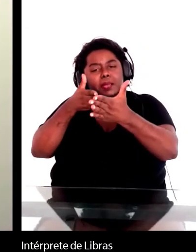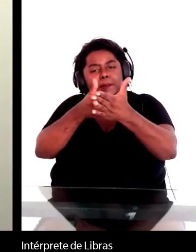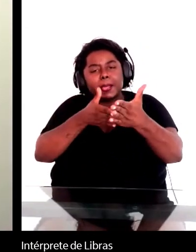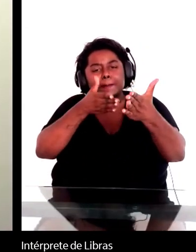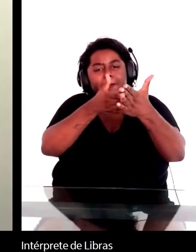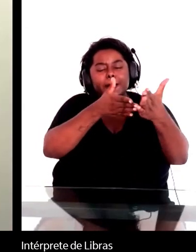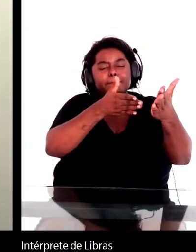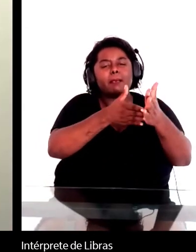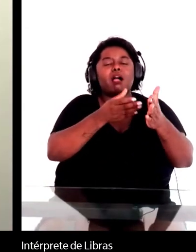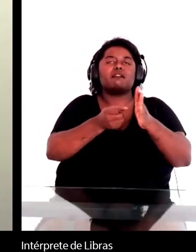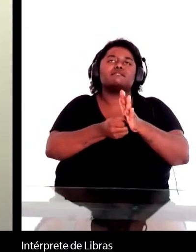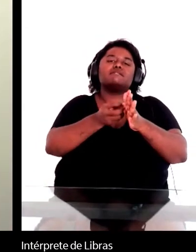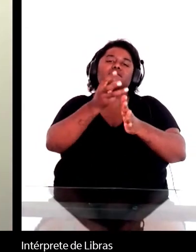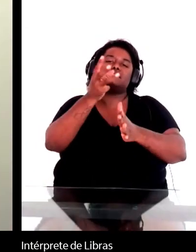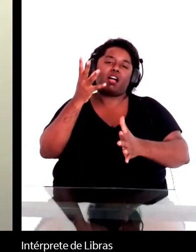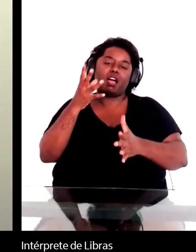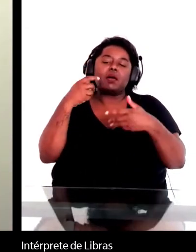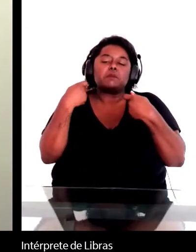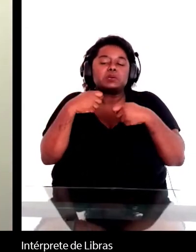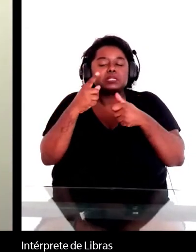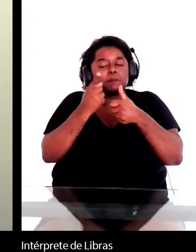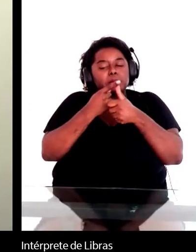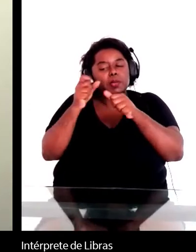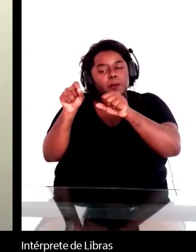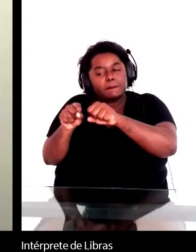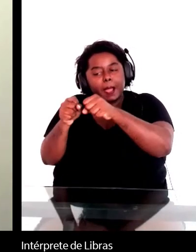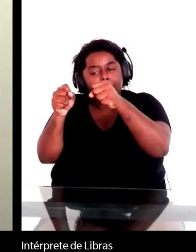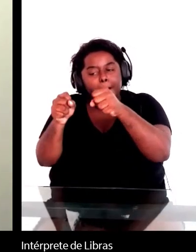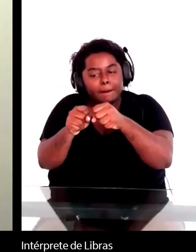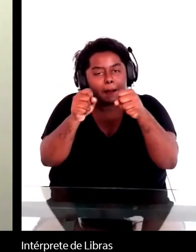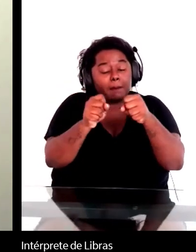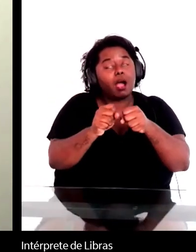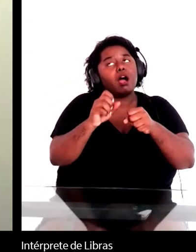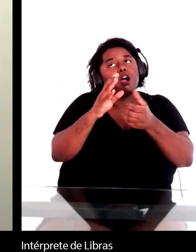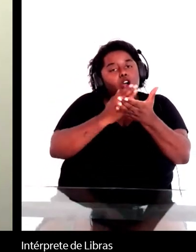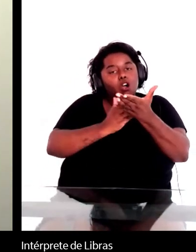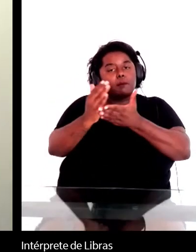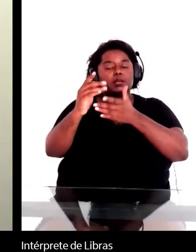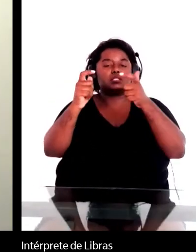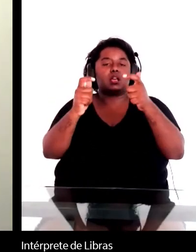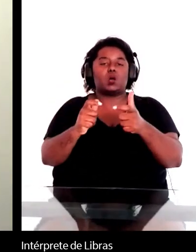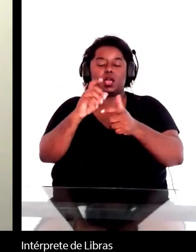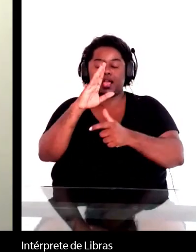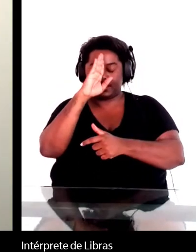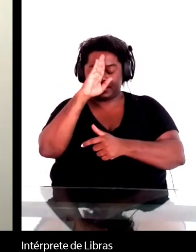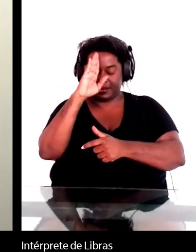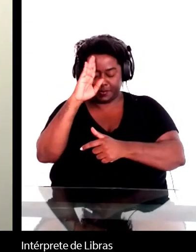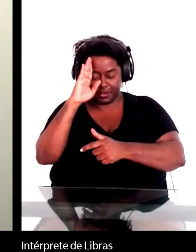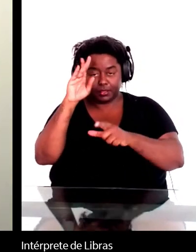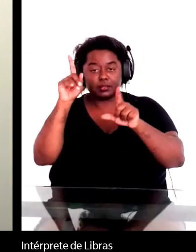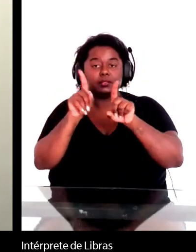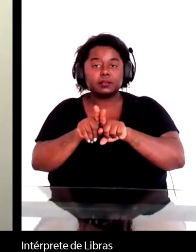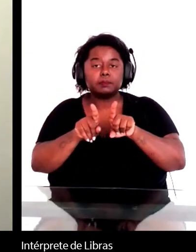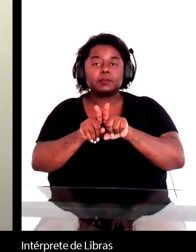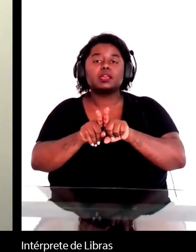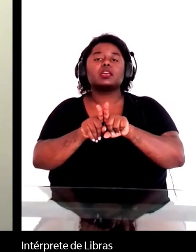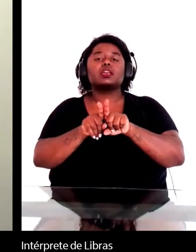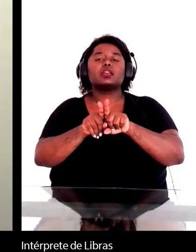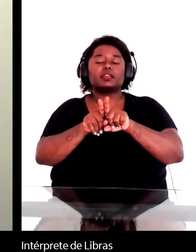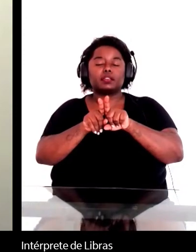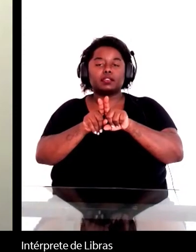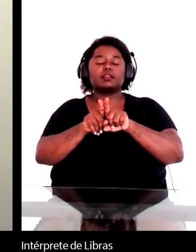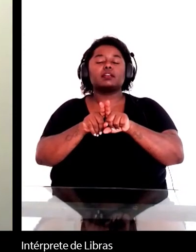gente tem que quebrar, começando pela academia, mas também pelo interesse do do